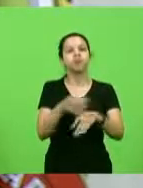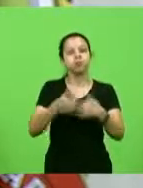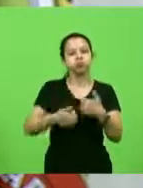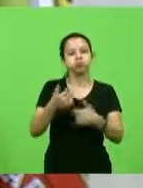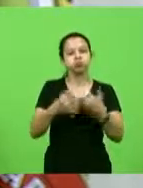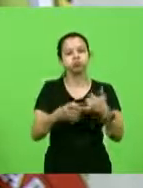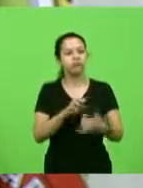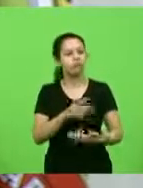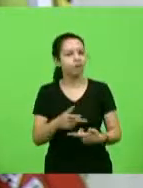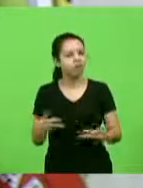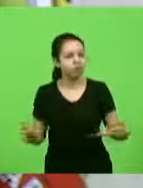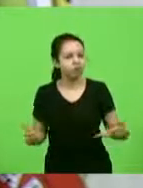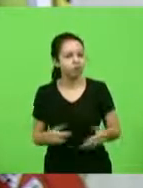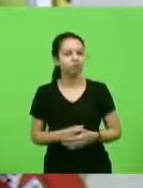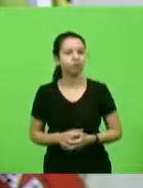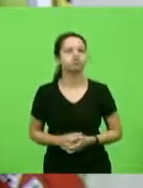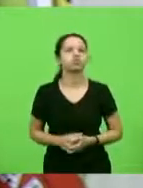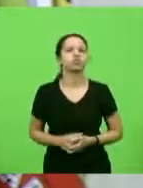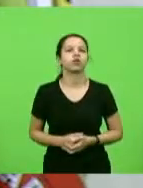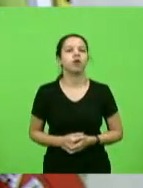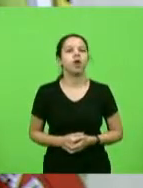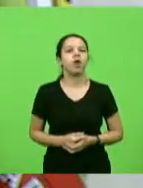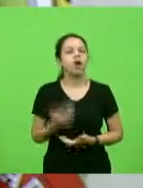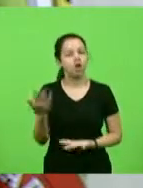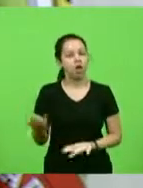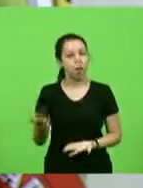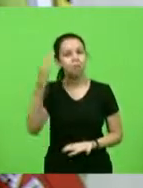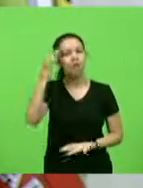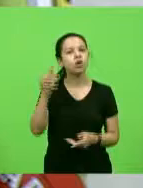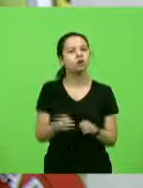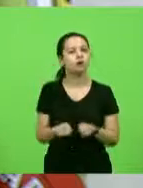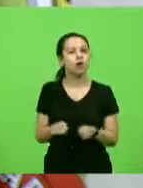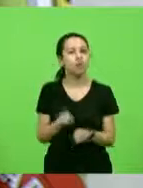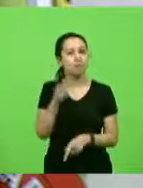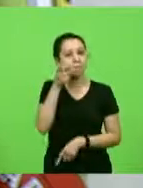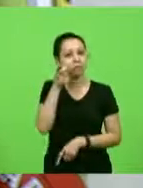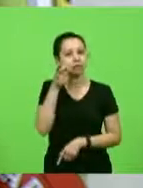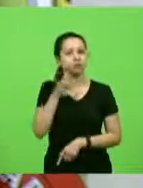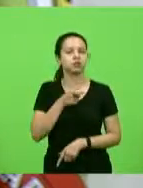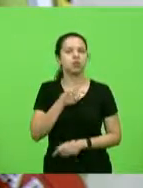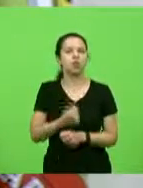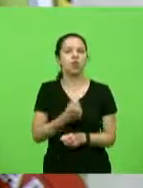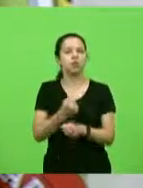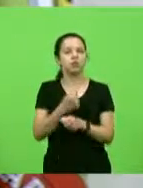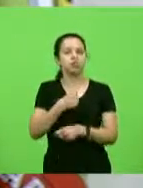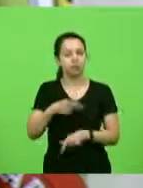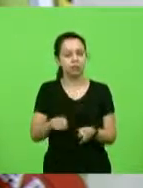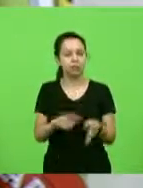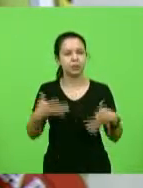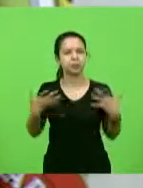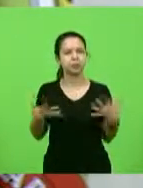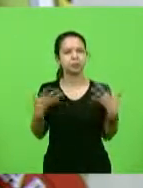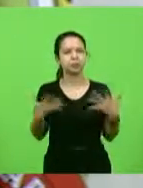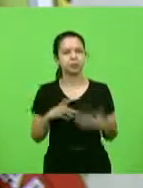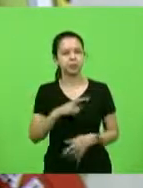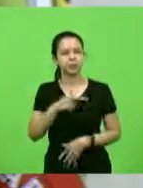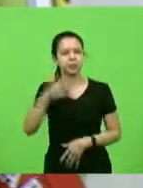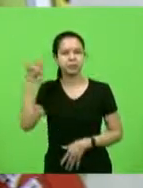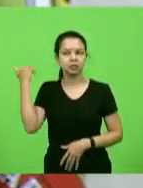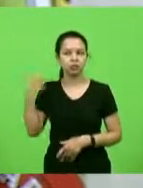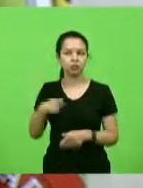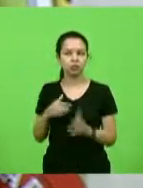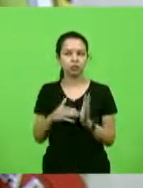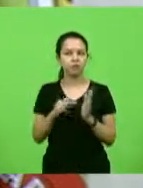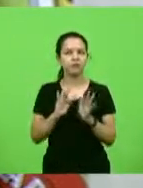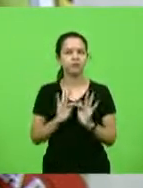Mota ainda acompanha as obras. Eu também tenho grande entusiasmo e em minha última visita pude constatar o